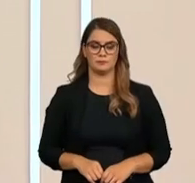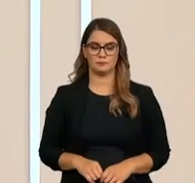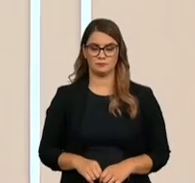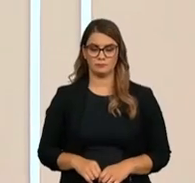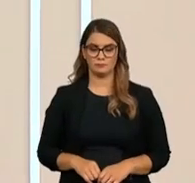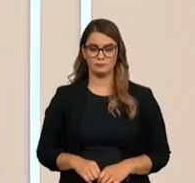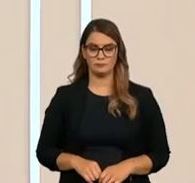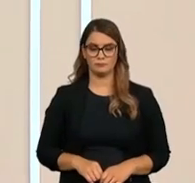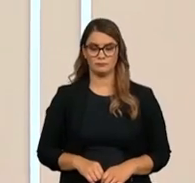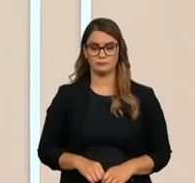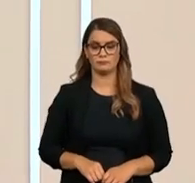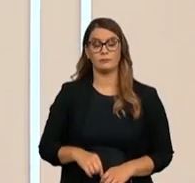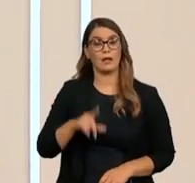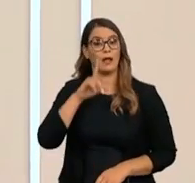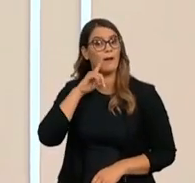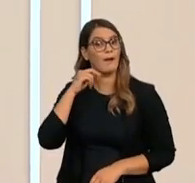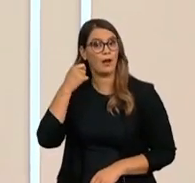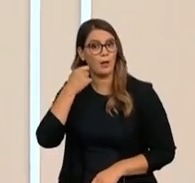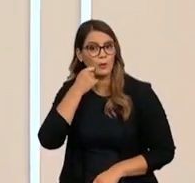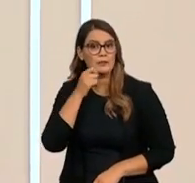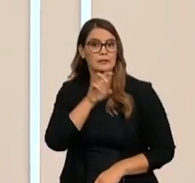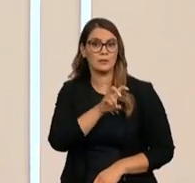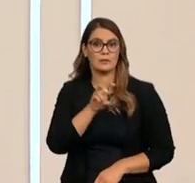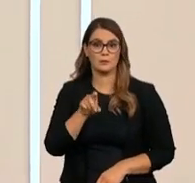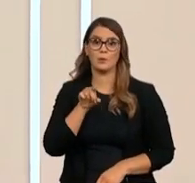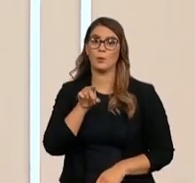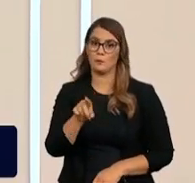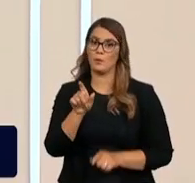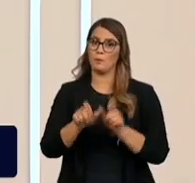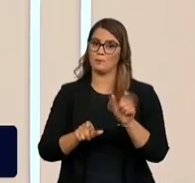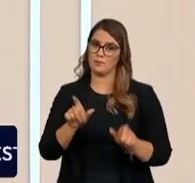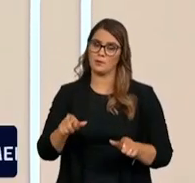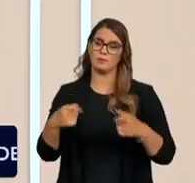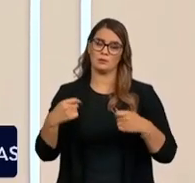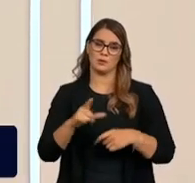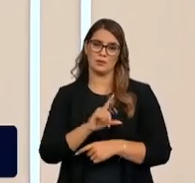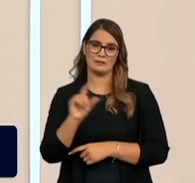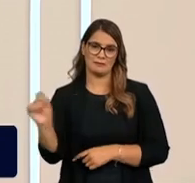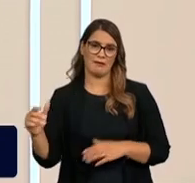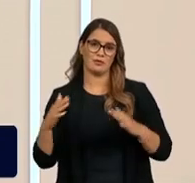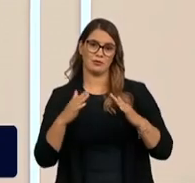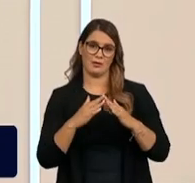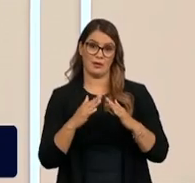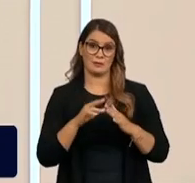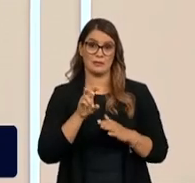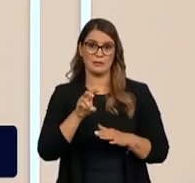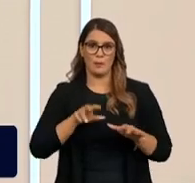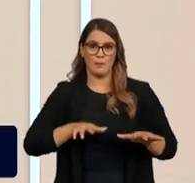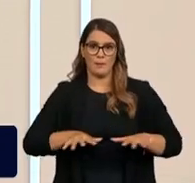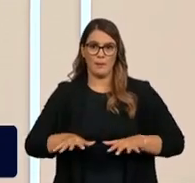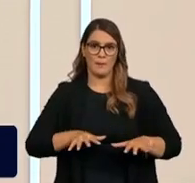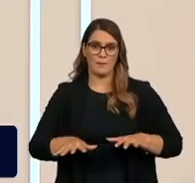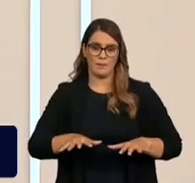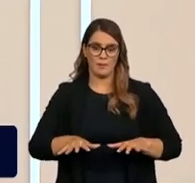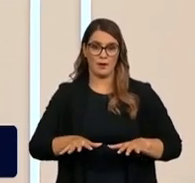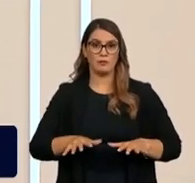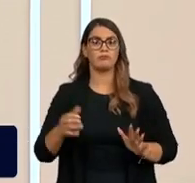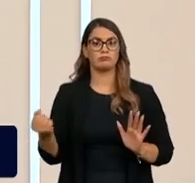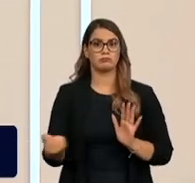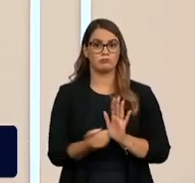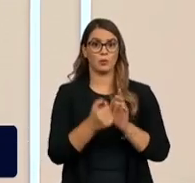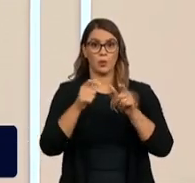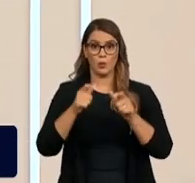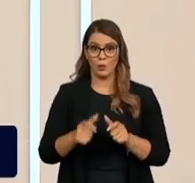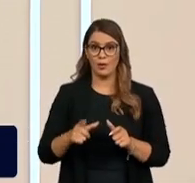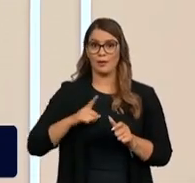Em Maceió, 55 mil pessoas tiveram que sair de casa depois que cinco tremores de terra foram registrados em uma